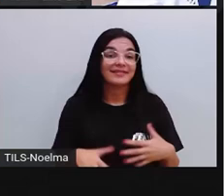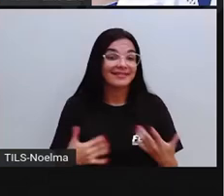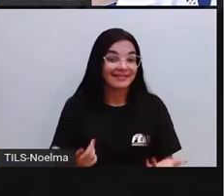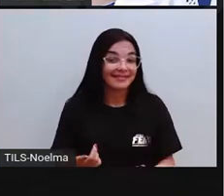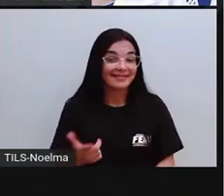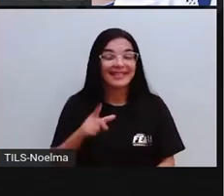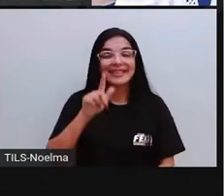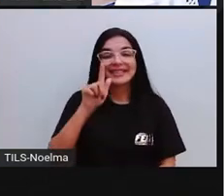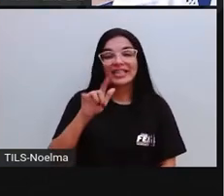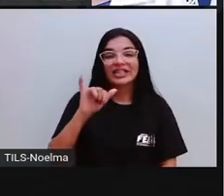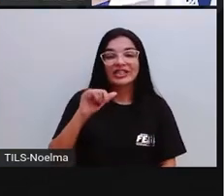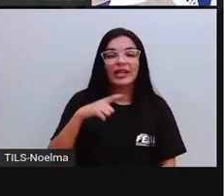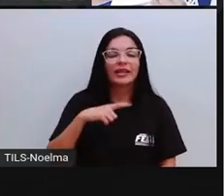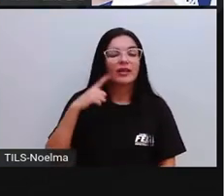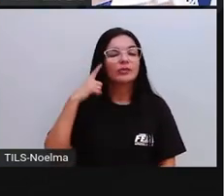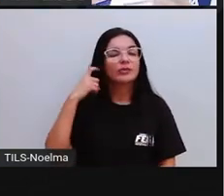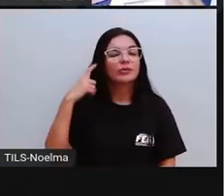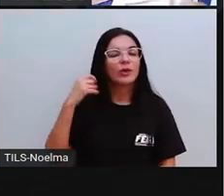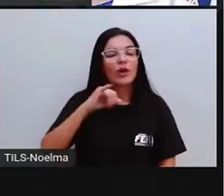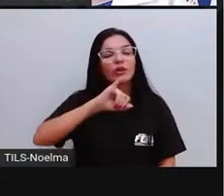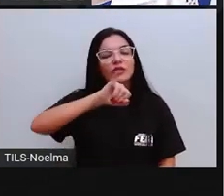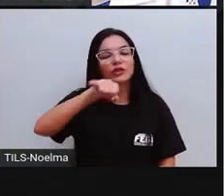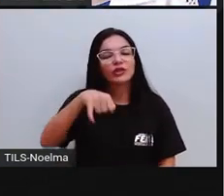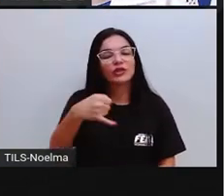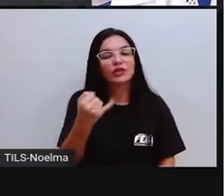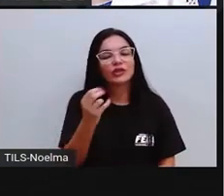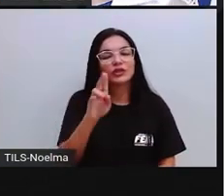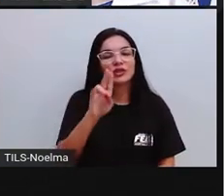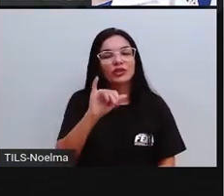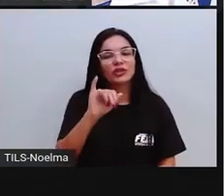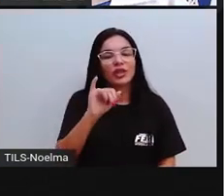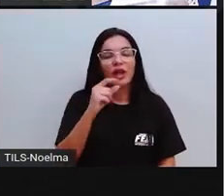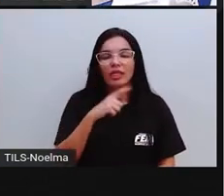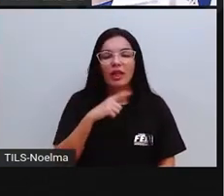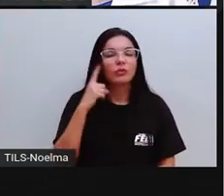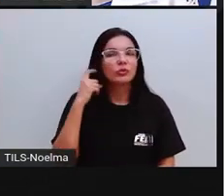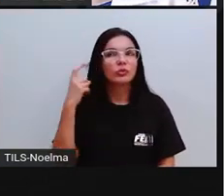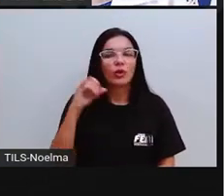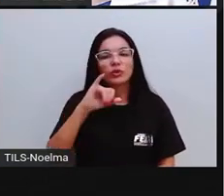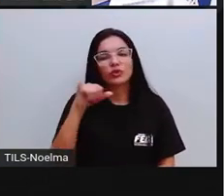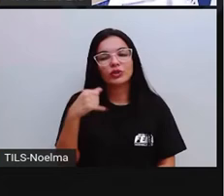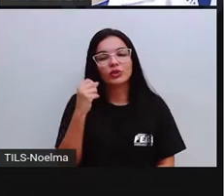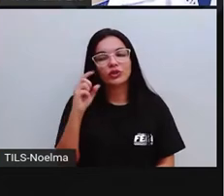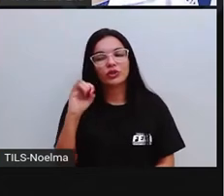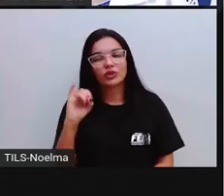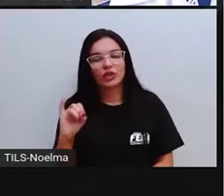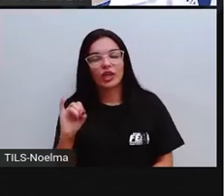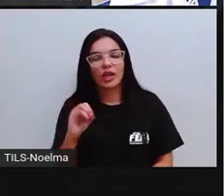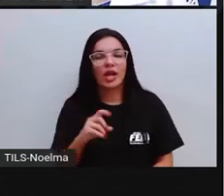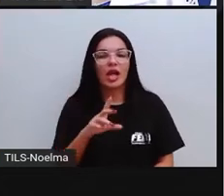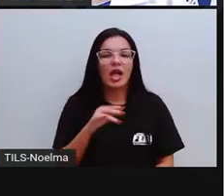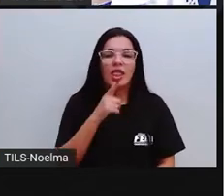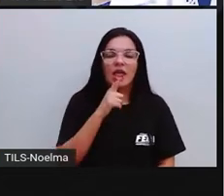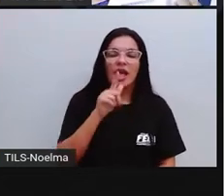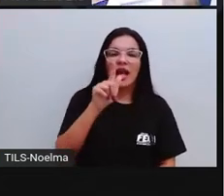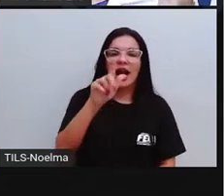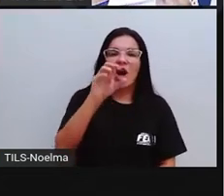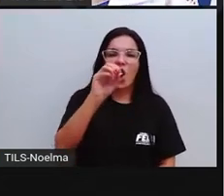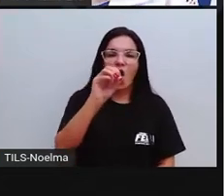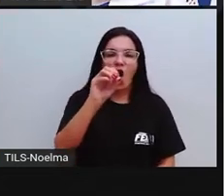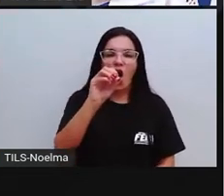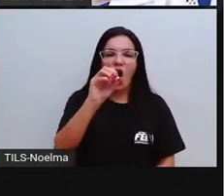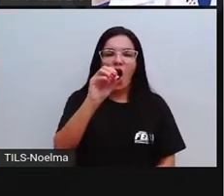GÍ, como na palavra GÍRAFA. O GÉ e o O formando a sílaba